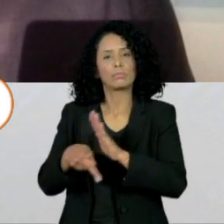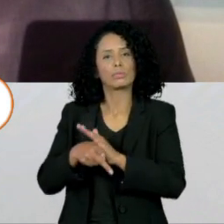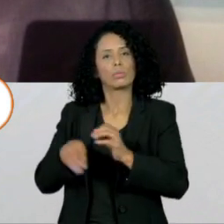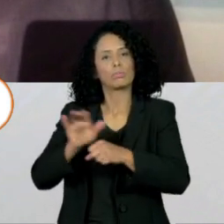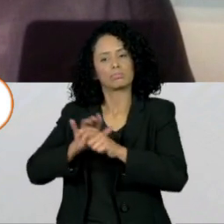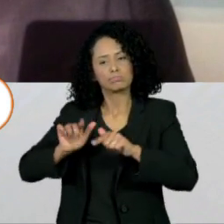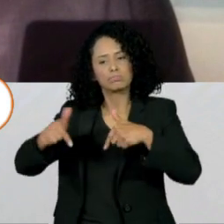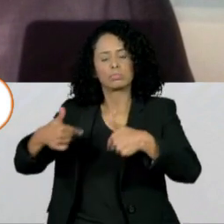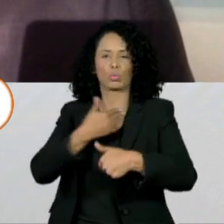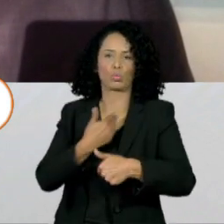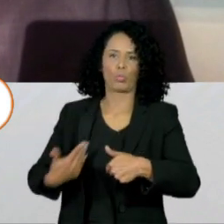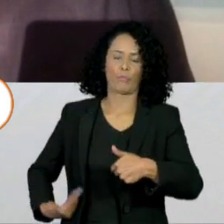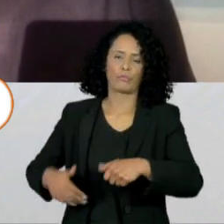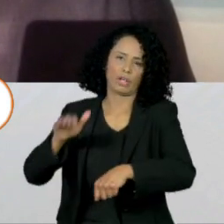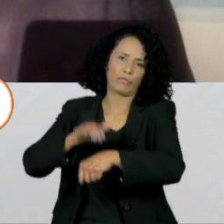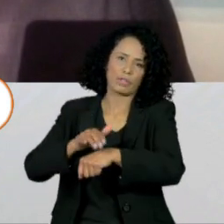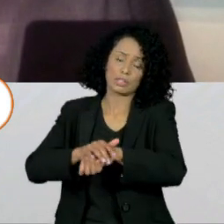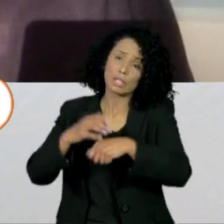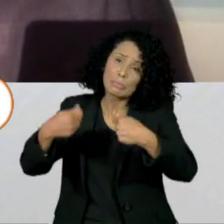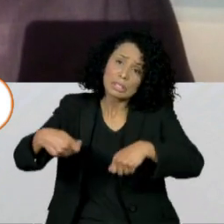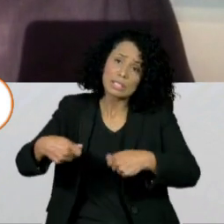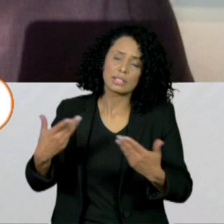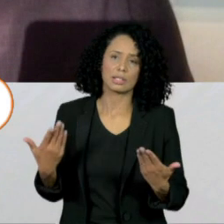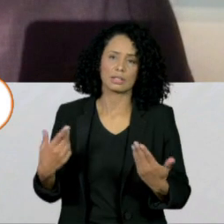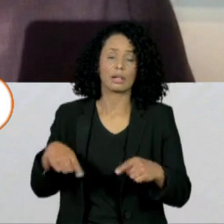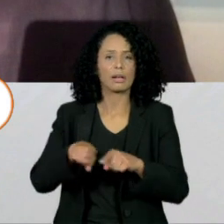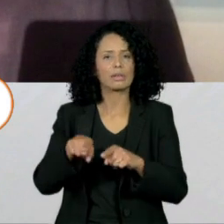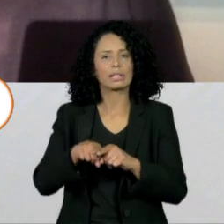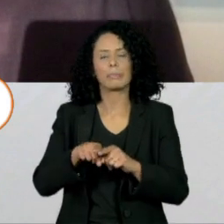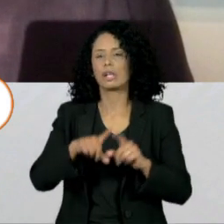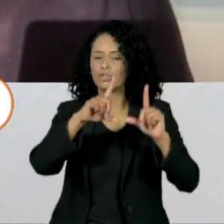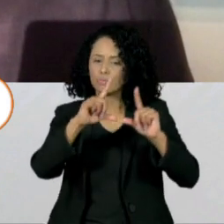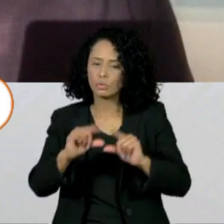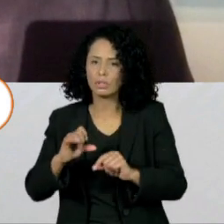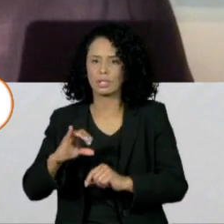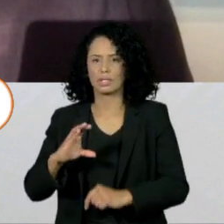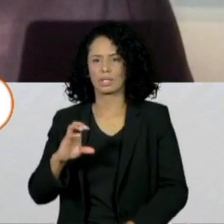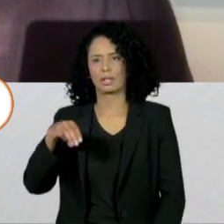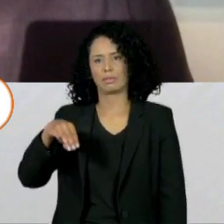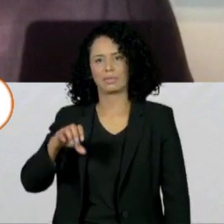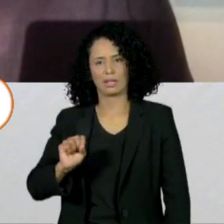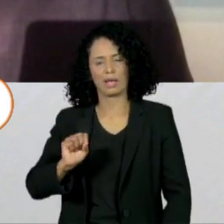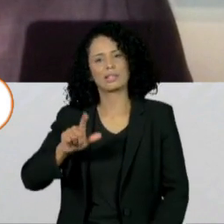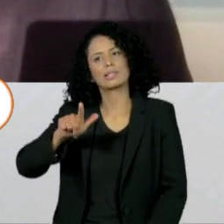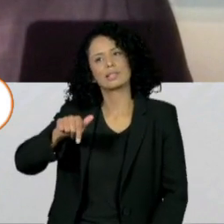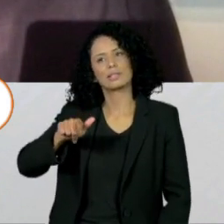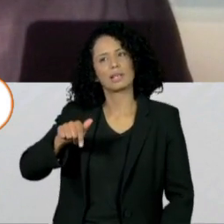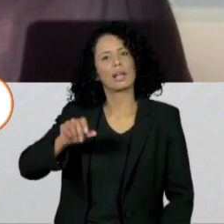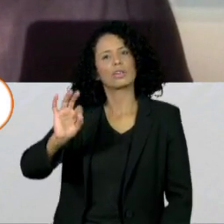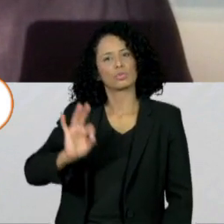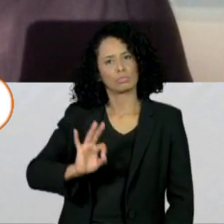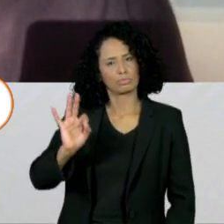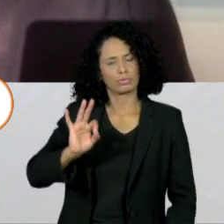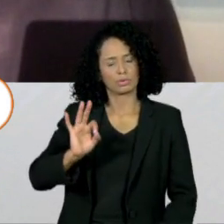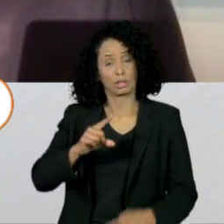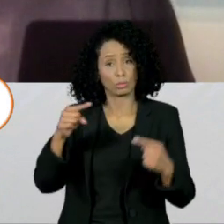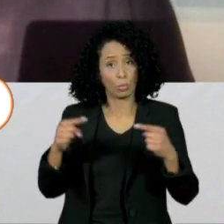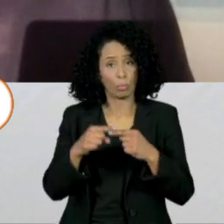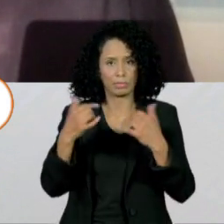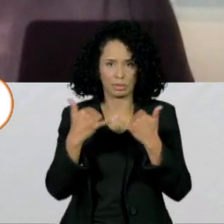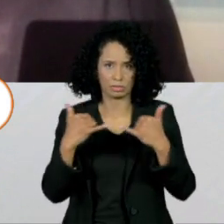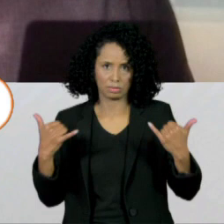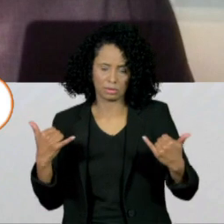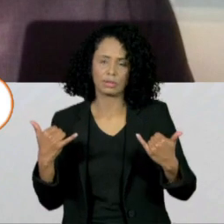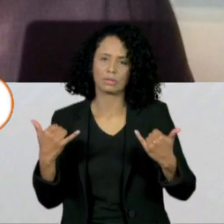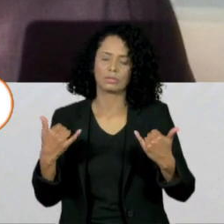aprovou lá o PLP-18, para reduzir o ICMS dos combustíveis para 17%, incluindo também da energia elétrica. Também quer